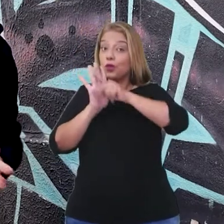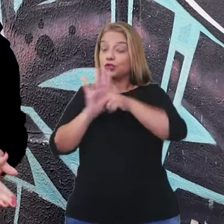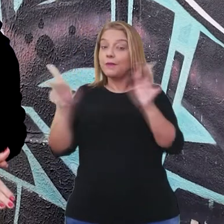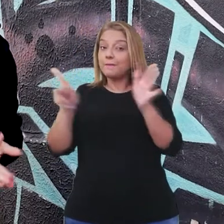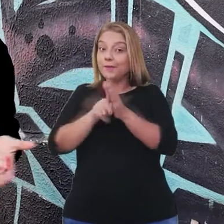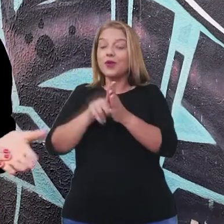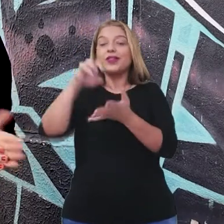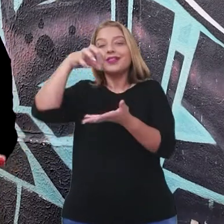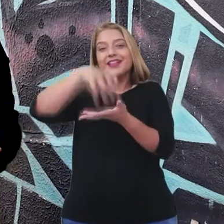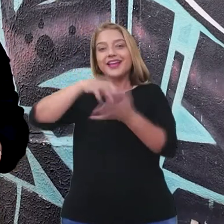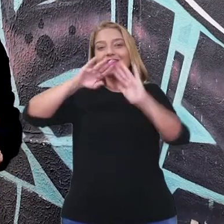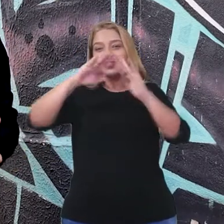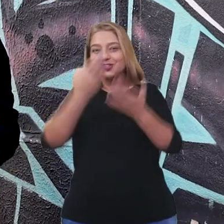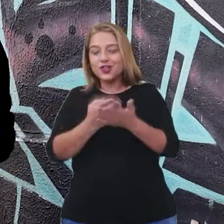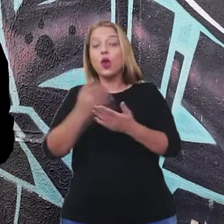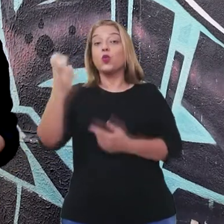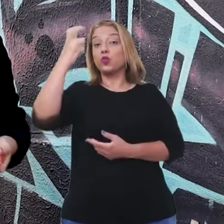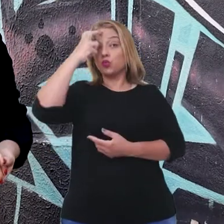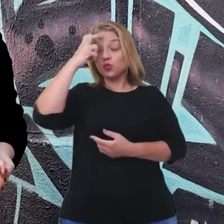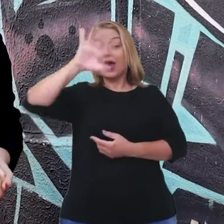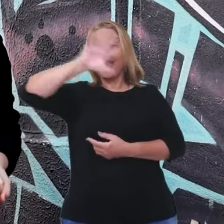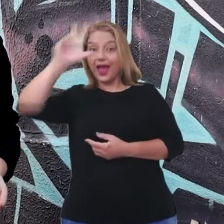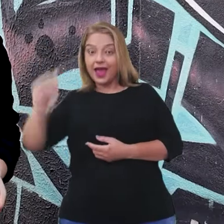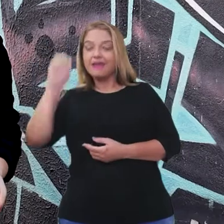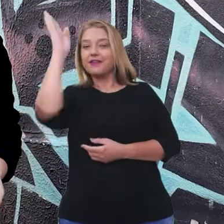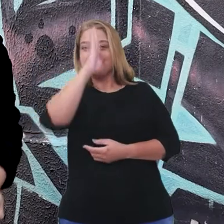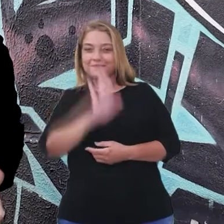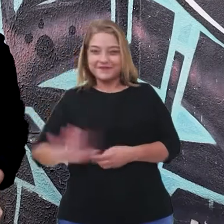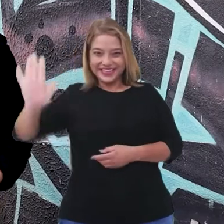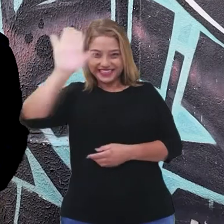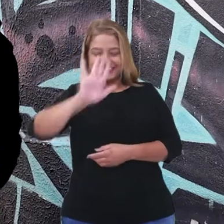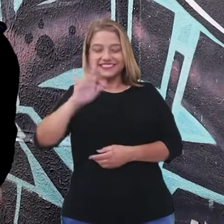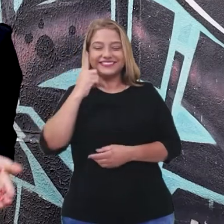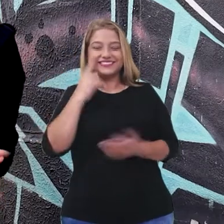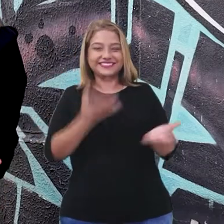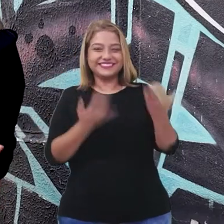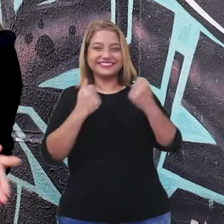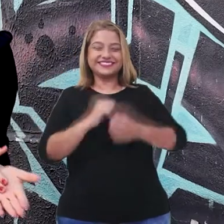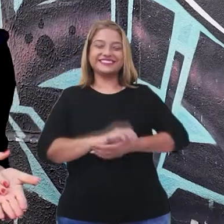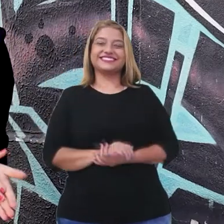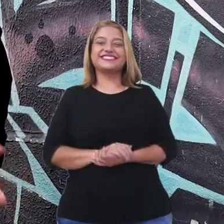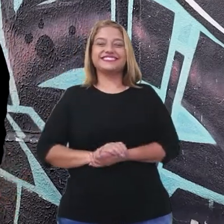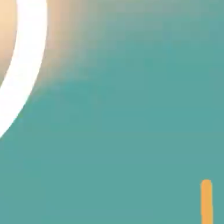conhecer o projeto institucional Cultura Africana e Afro-Brasileira? Ah, vamos lá!